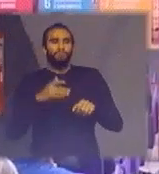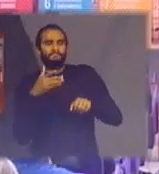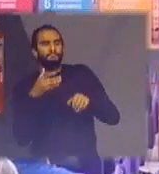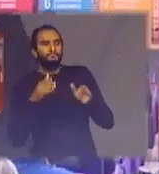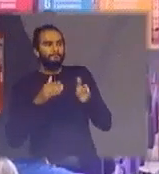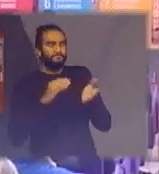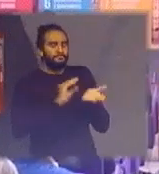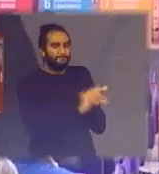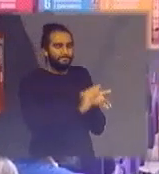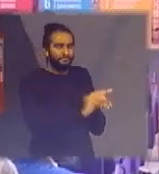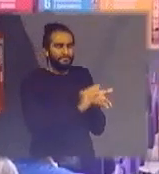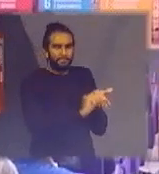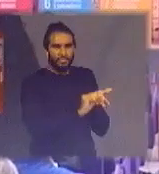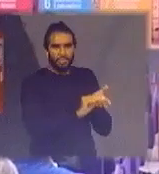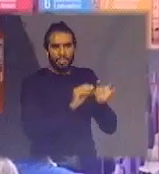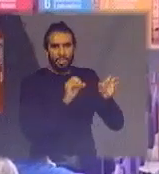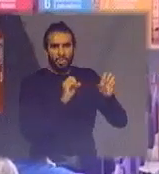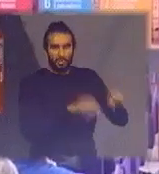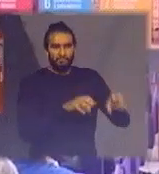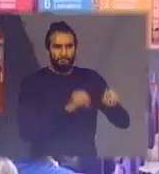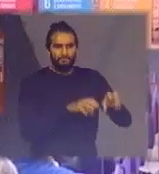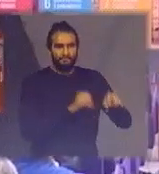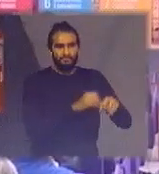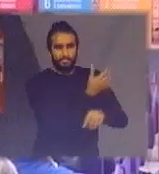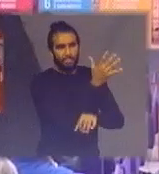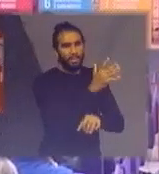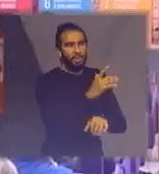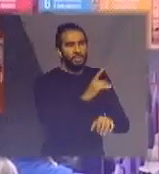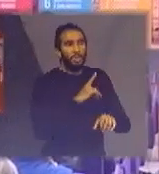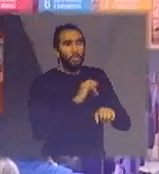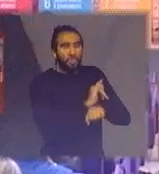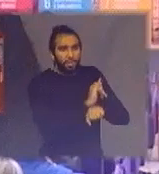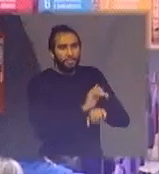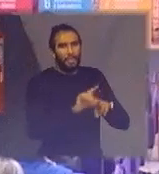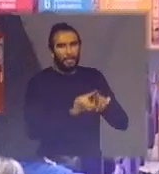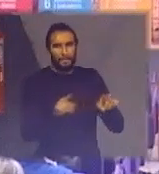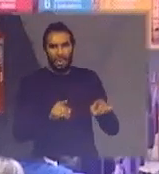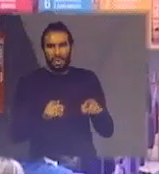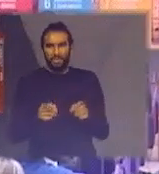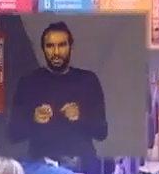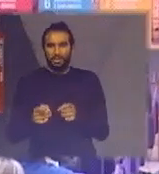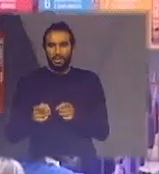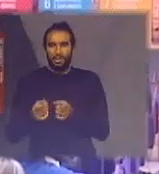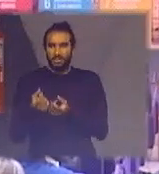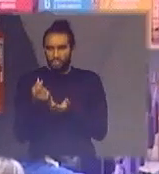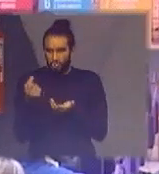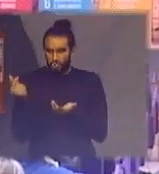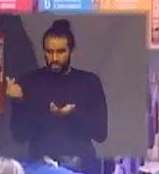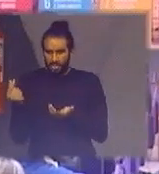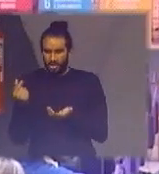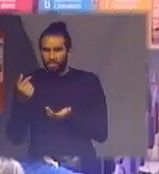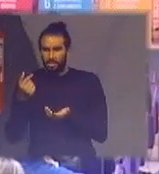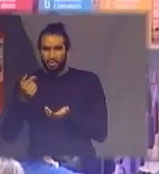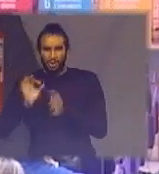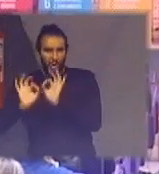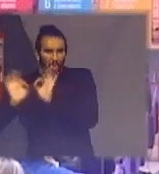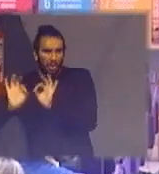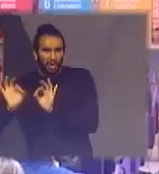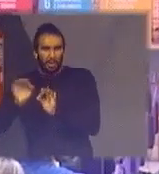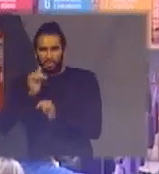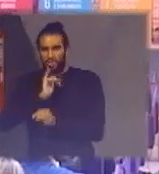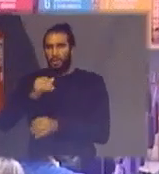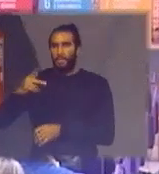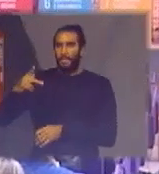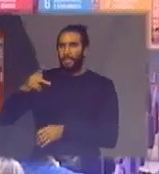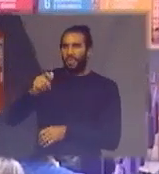é importante é fundamental é estratégico mas na hora de você botar orçamento e aí vocês sabem de orçamento também quanto eu você botar no PPA você